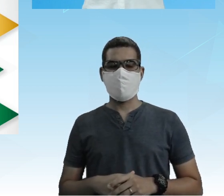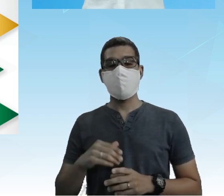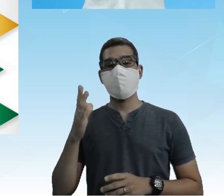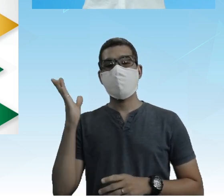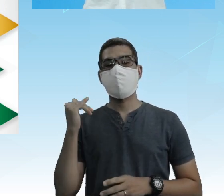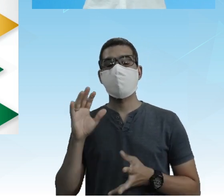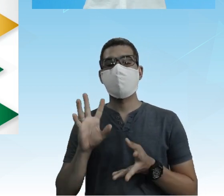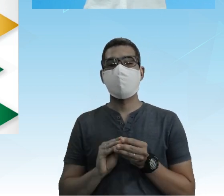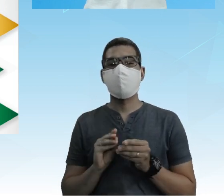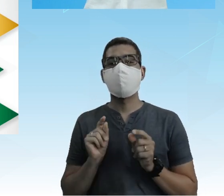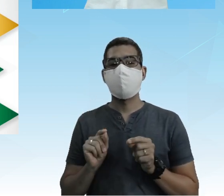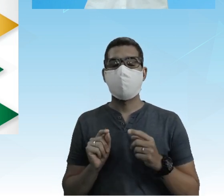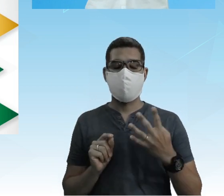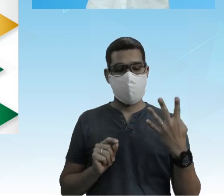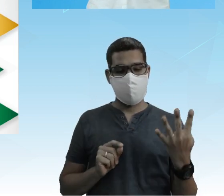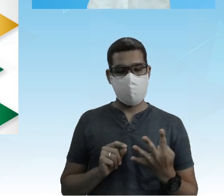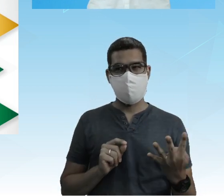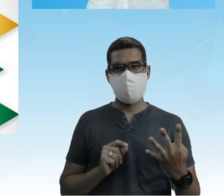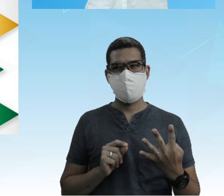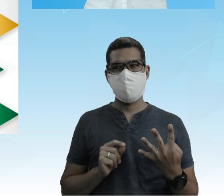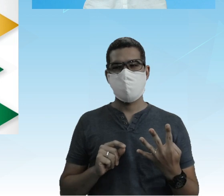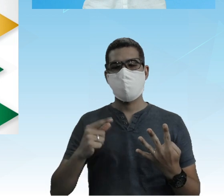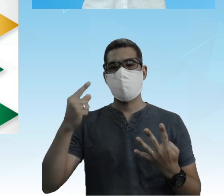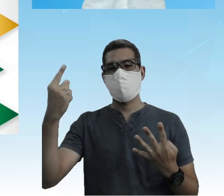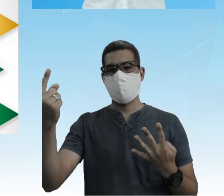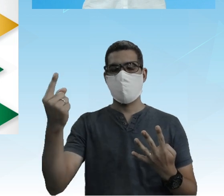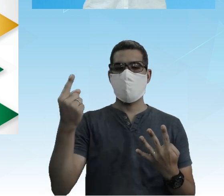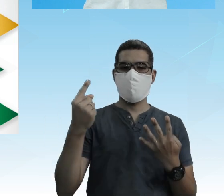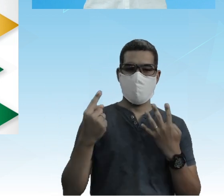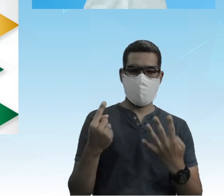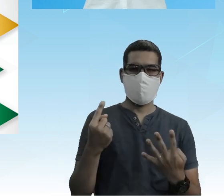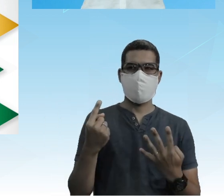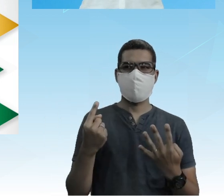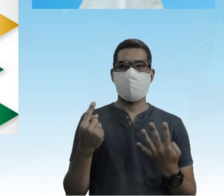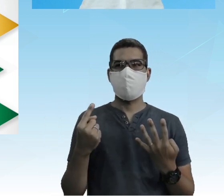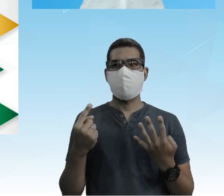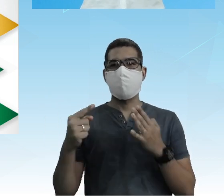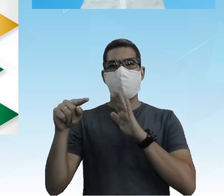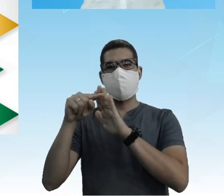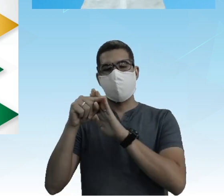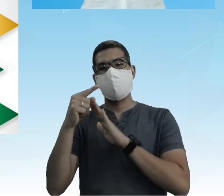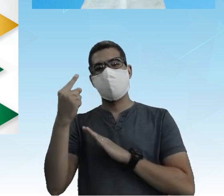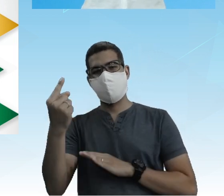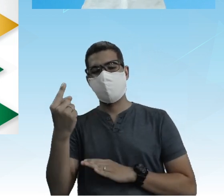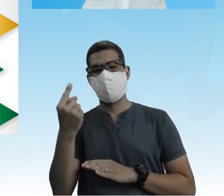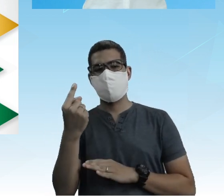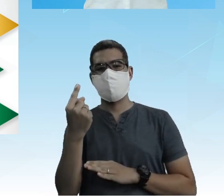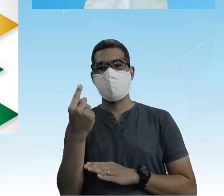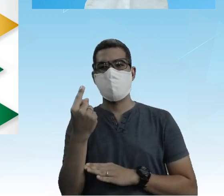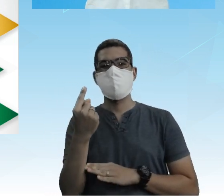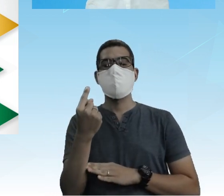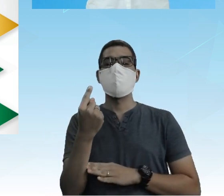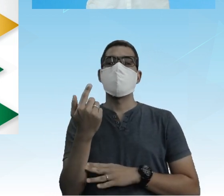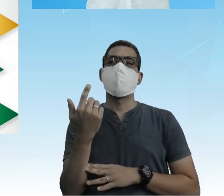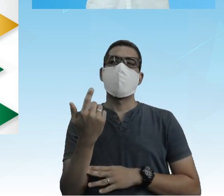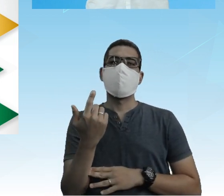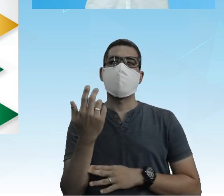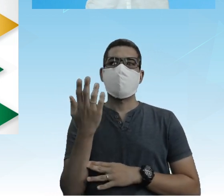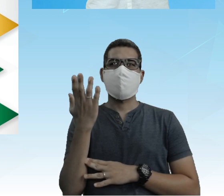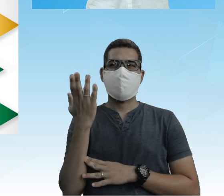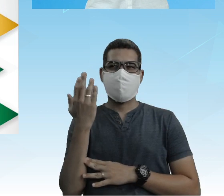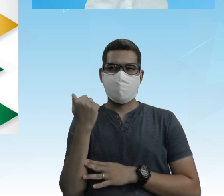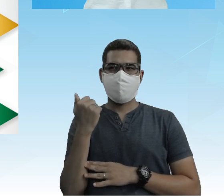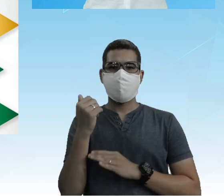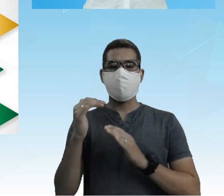está lá no quarto quadrante Com 1 e 4 E menos 1 Beleza? Então Eu vou colocar ele